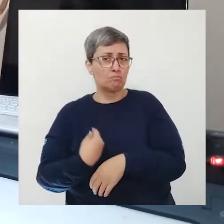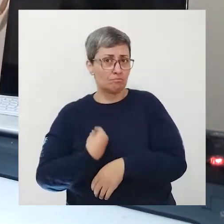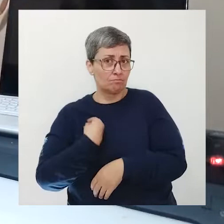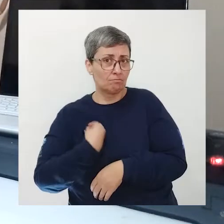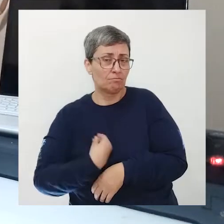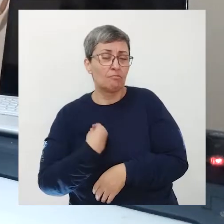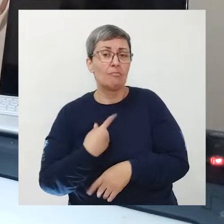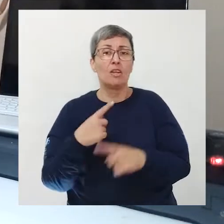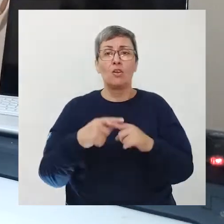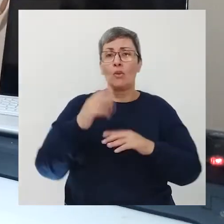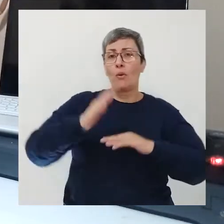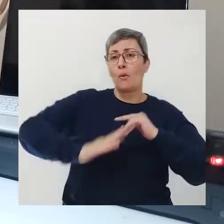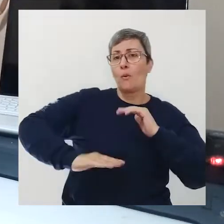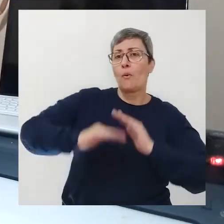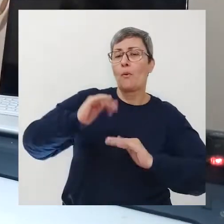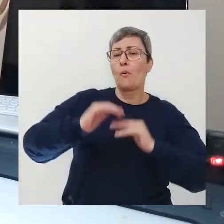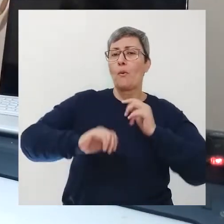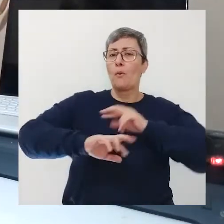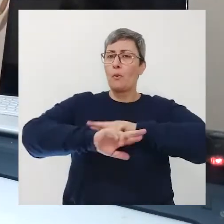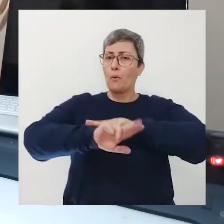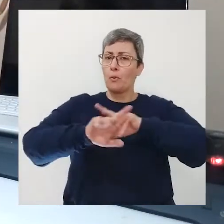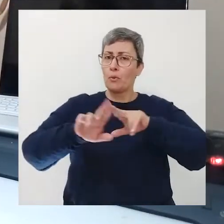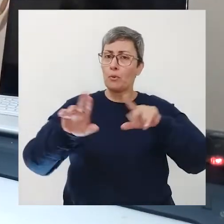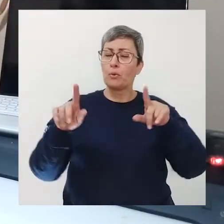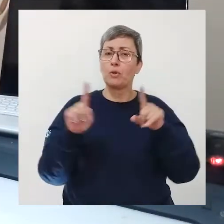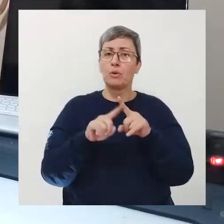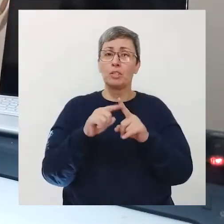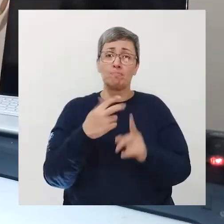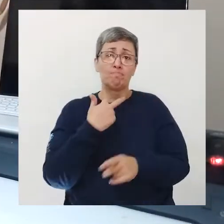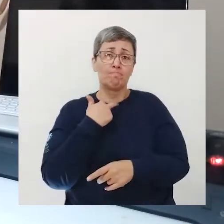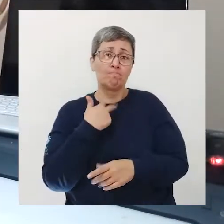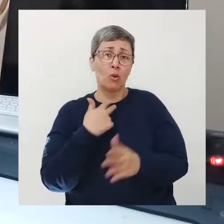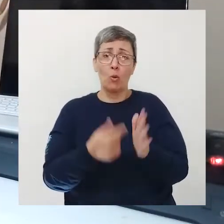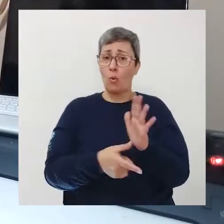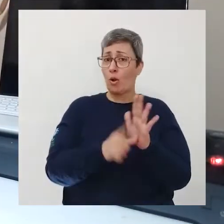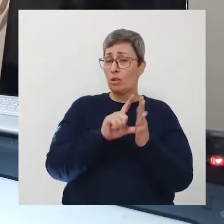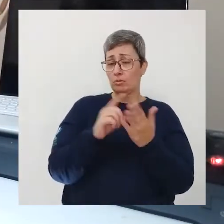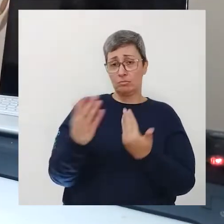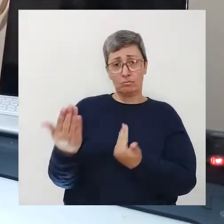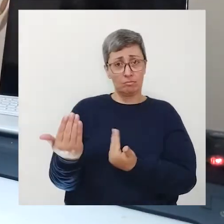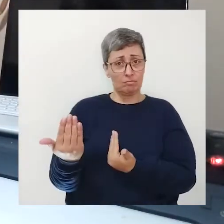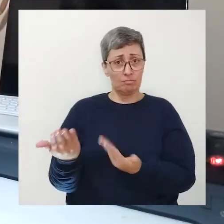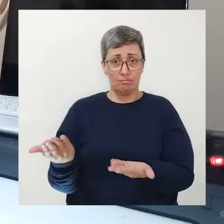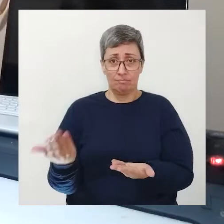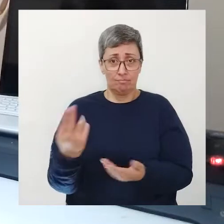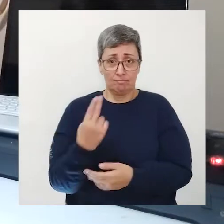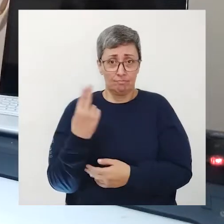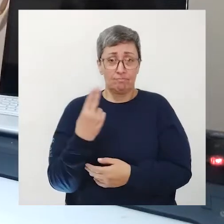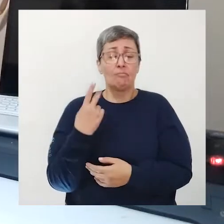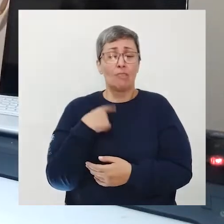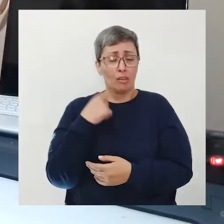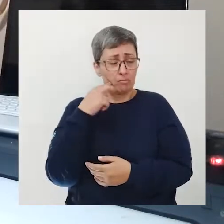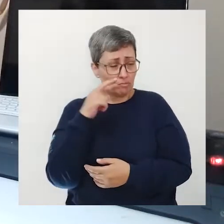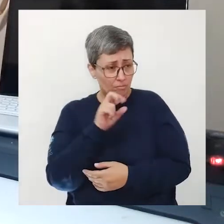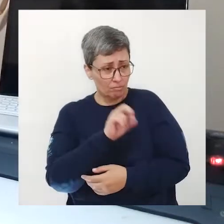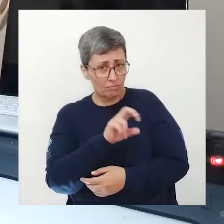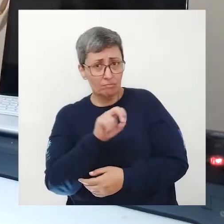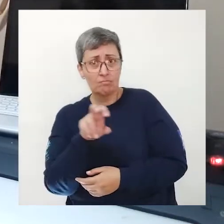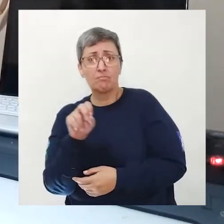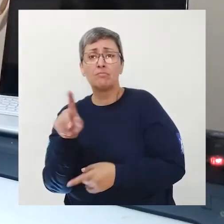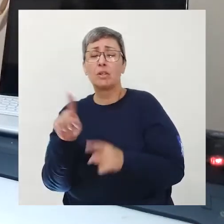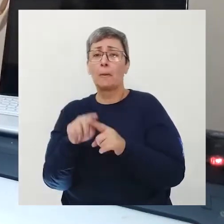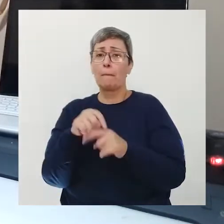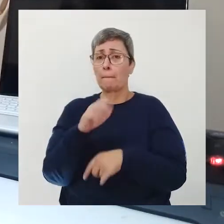vida colocando em prática muitas vezes o que não puderam fazer quando eles eram mais jovens Isso a gente vê muito